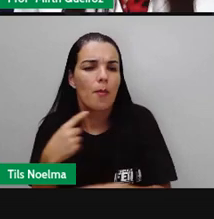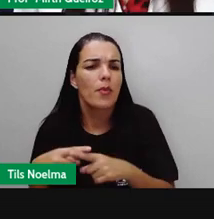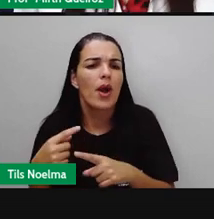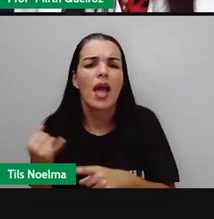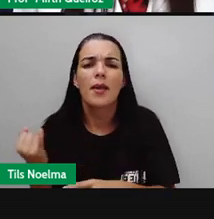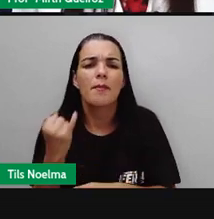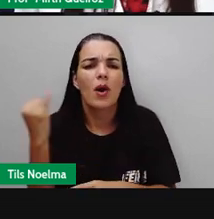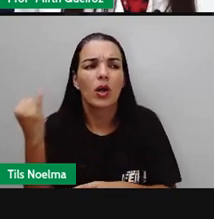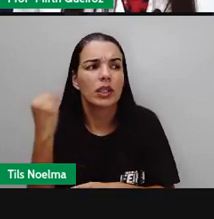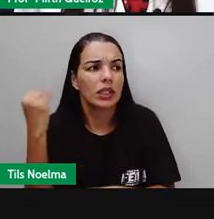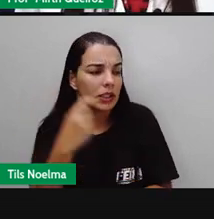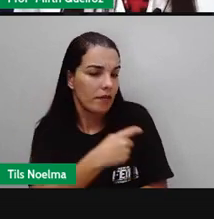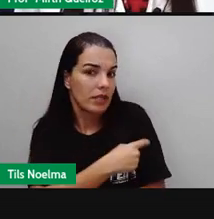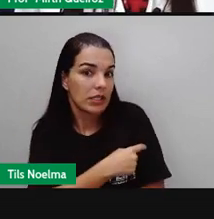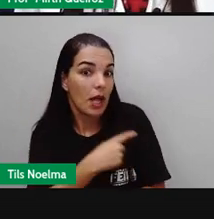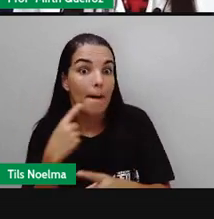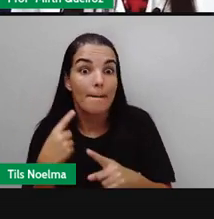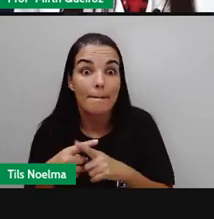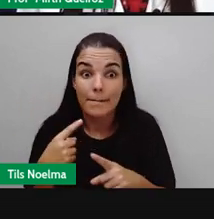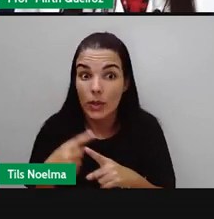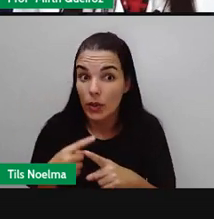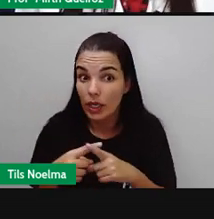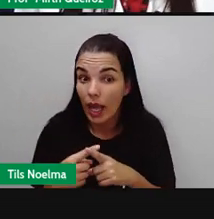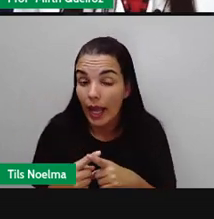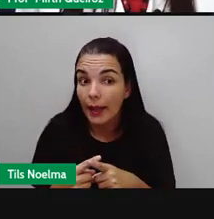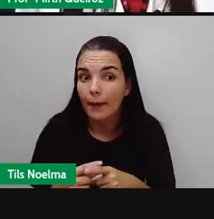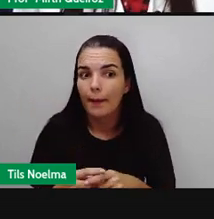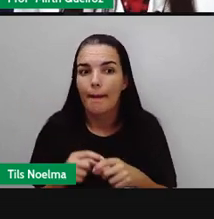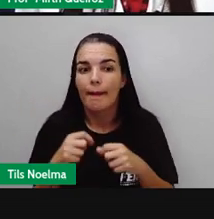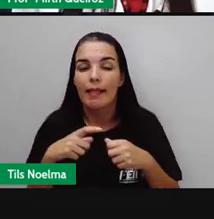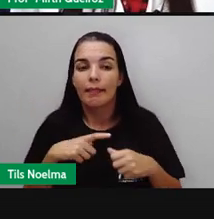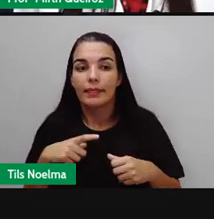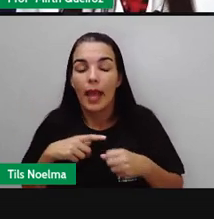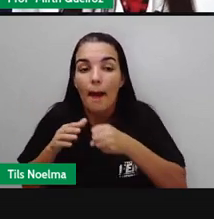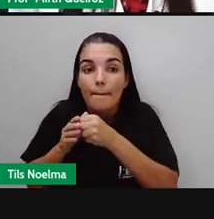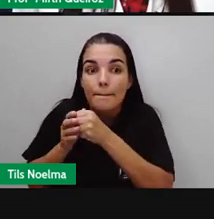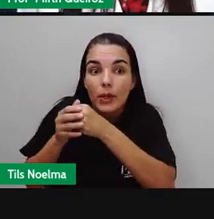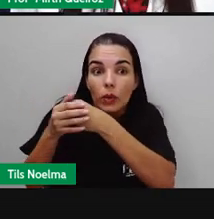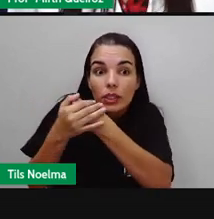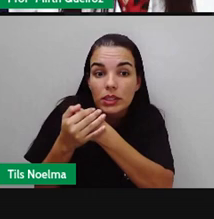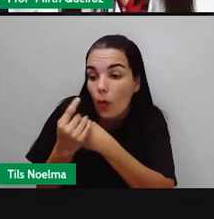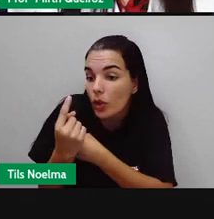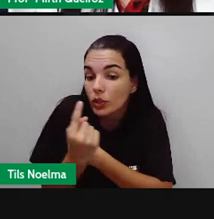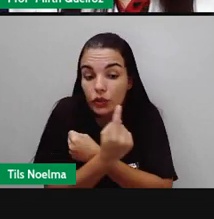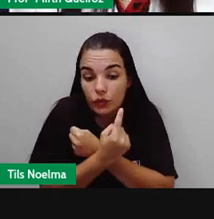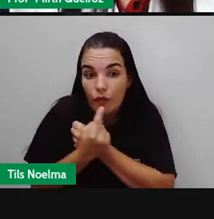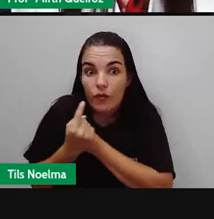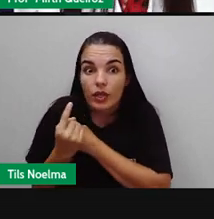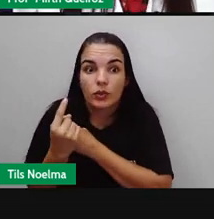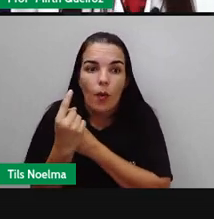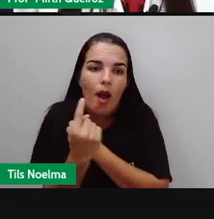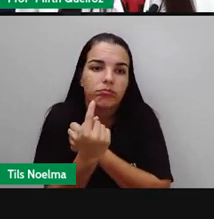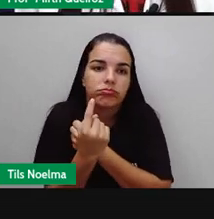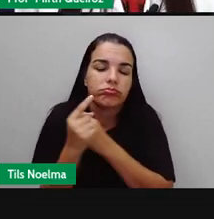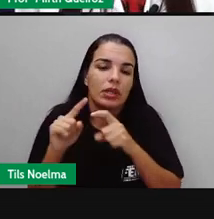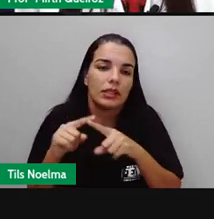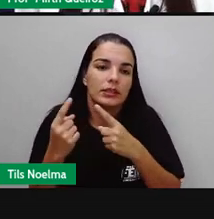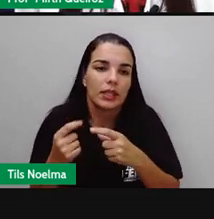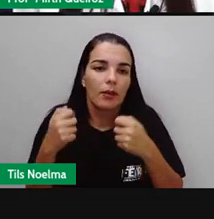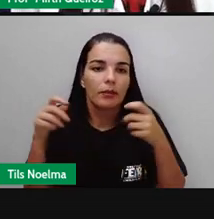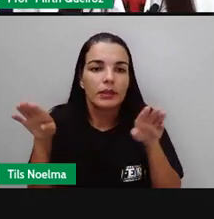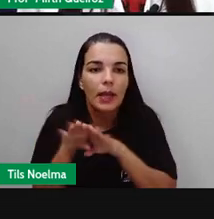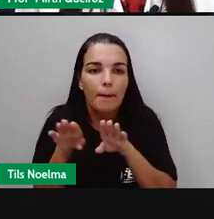vacinar? A vacinação é importante porque promove a proteção individual, é uma forma de prevenção e